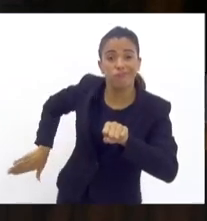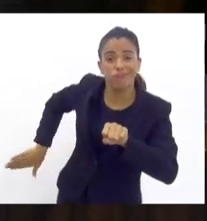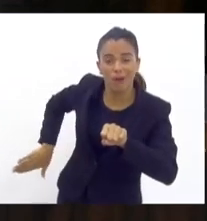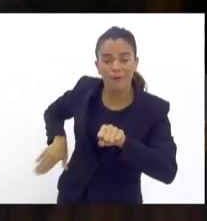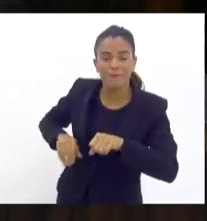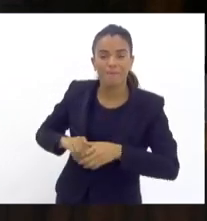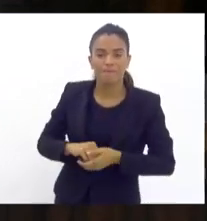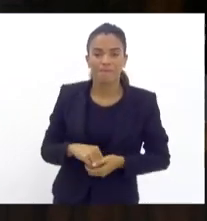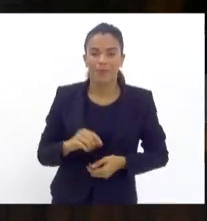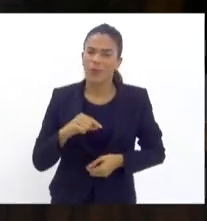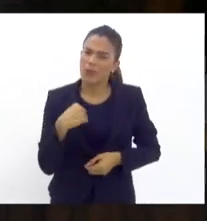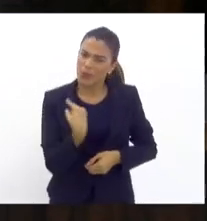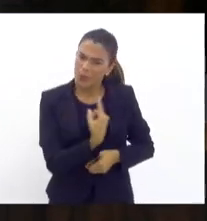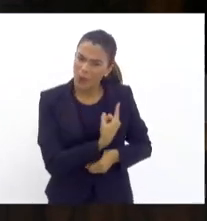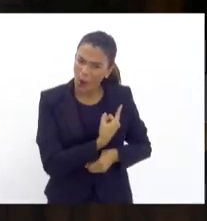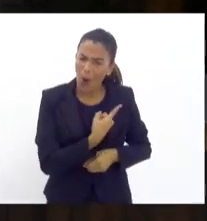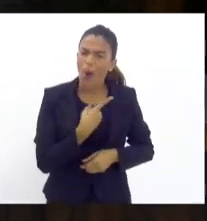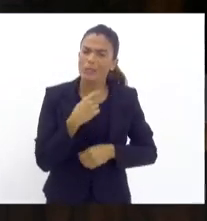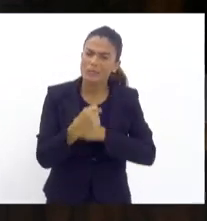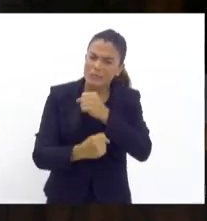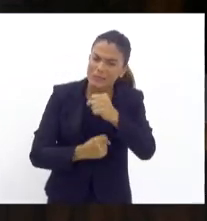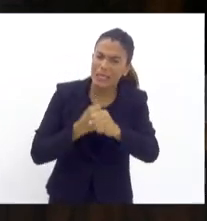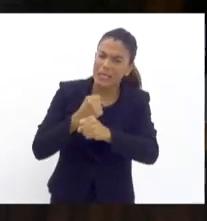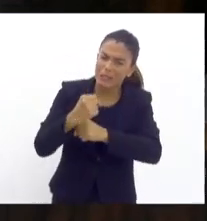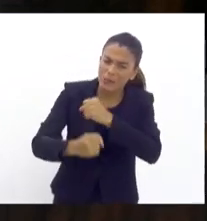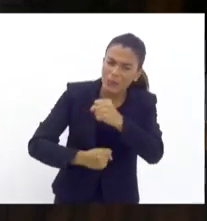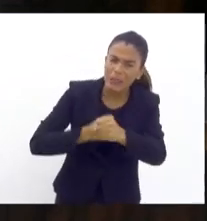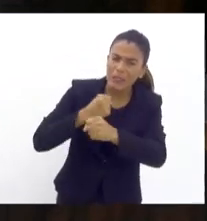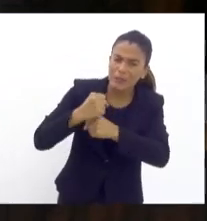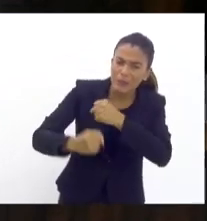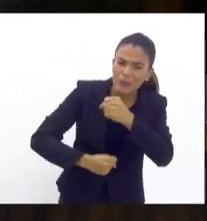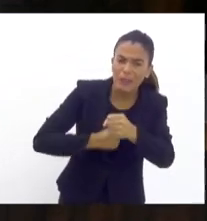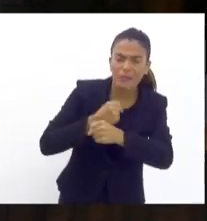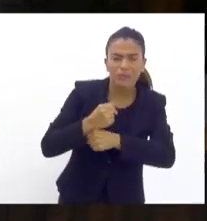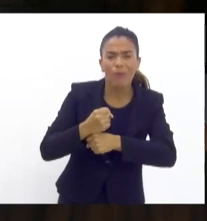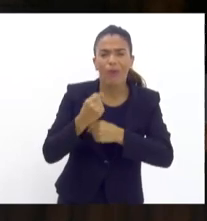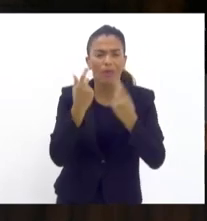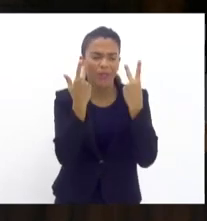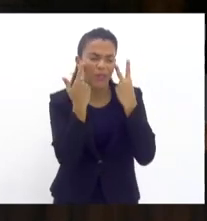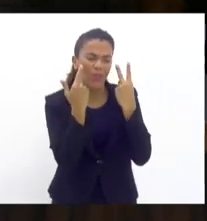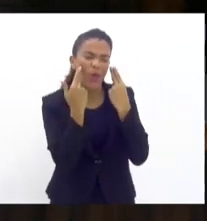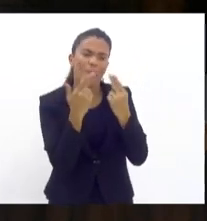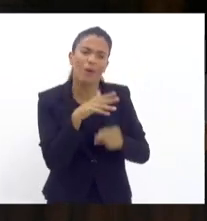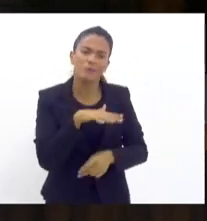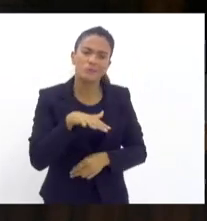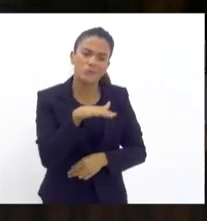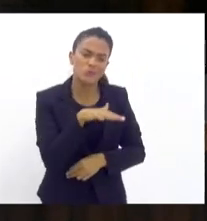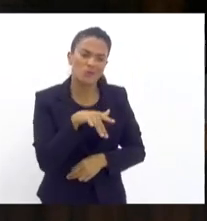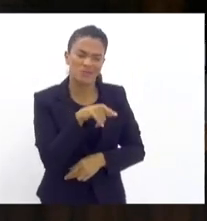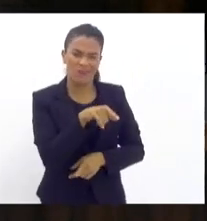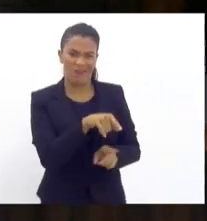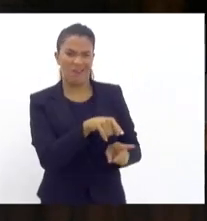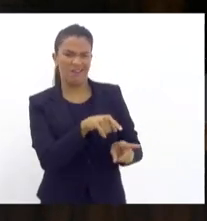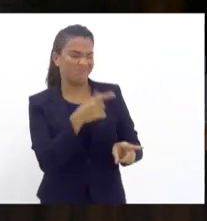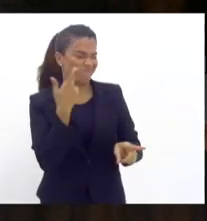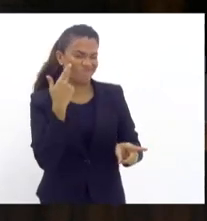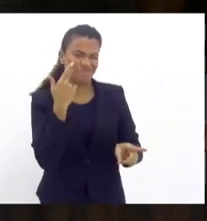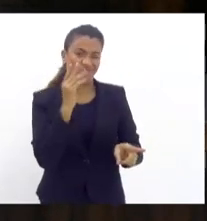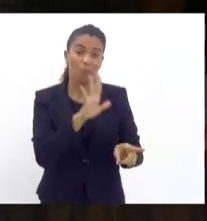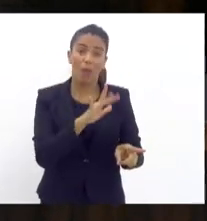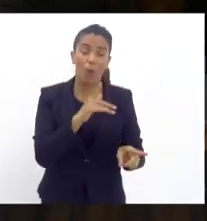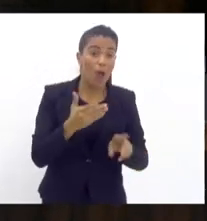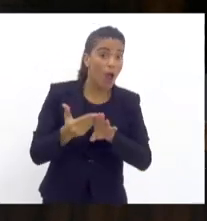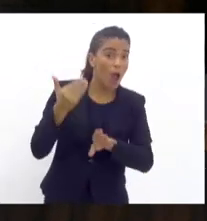Nós fomos ao longo dos anos naturalizando situações que jamais poderiam ser